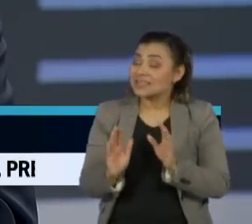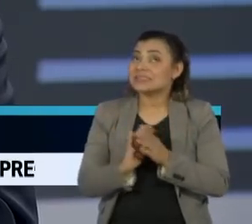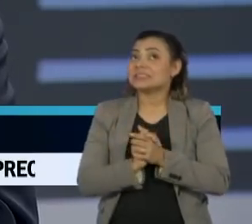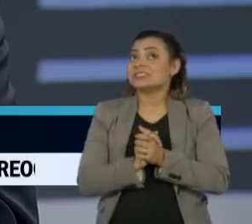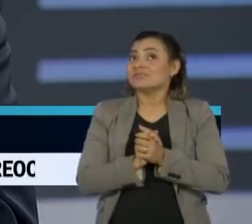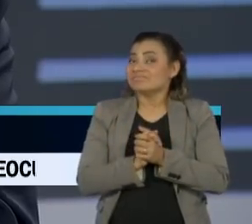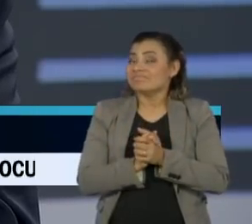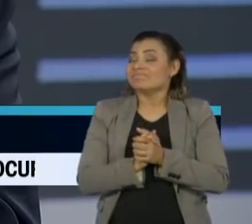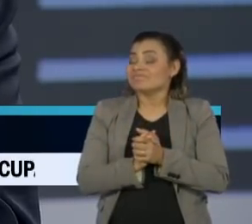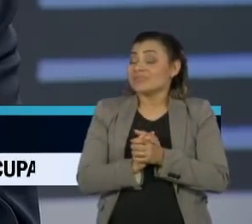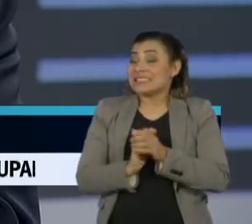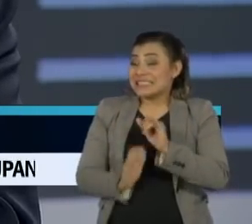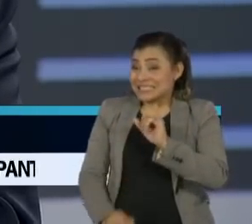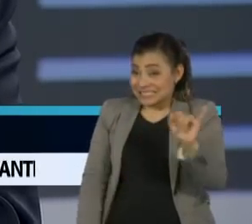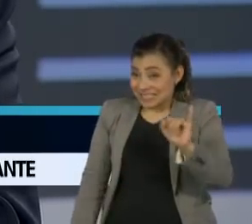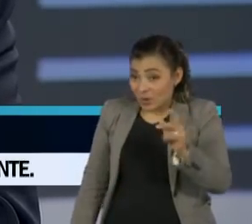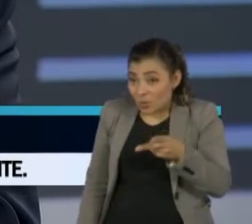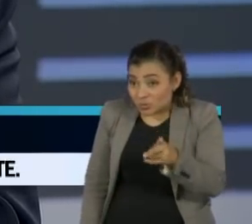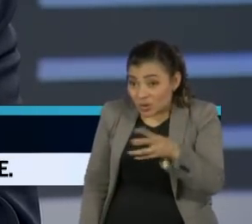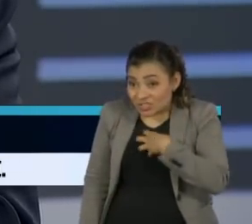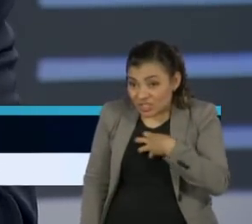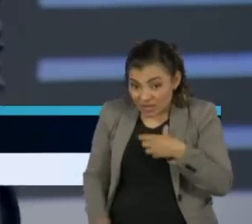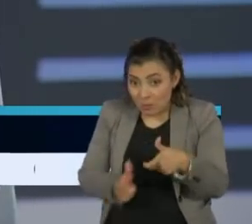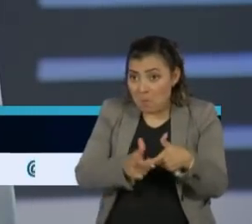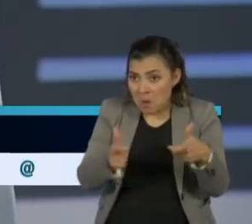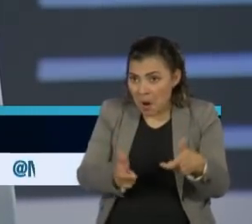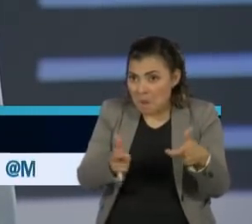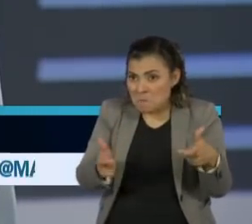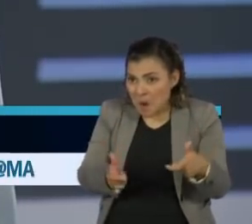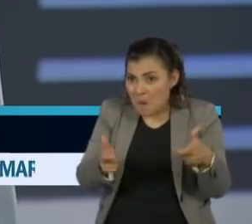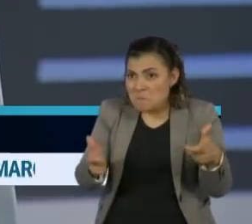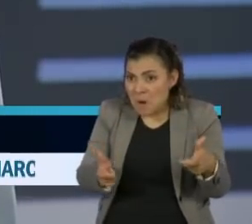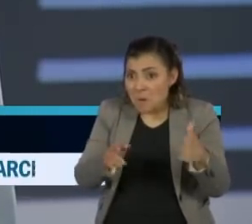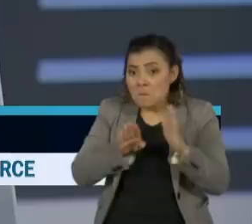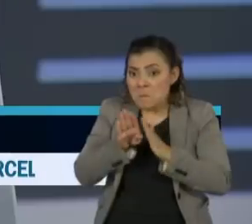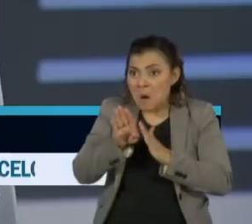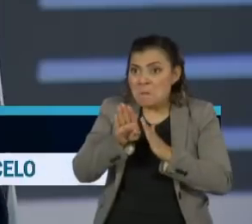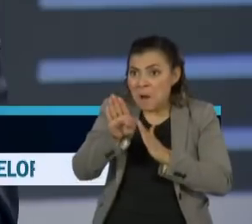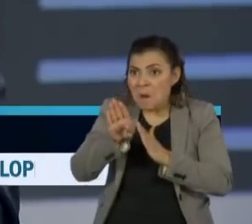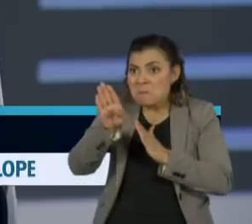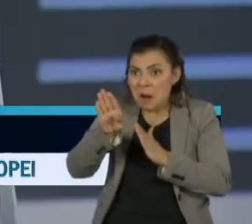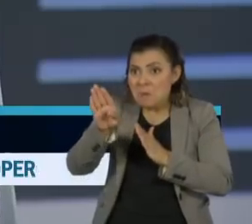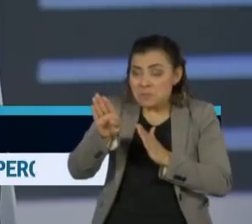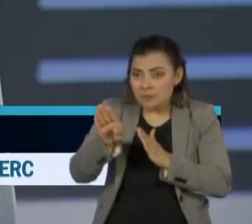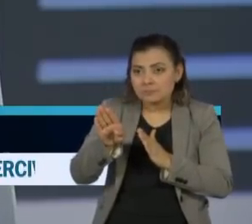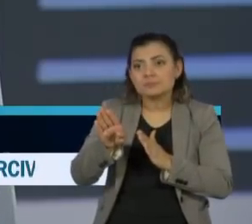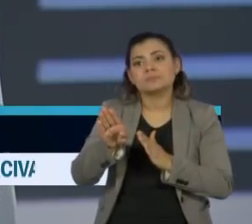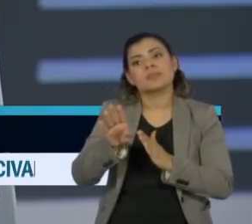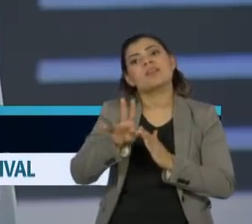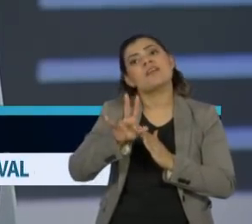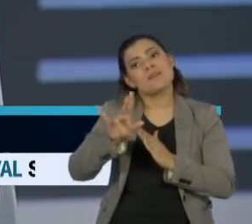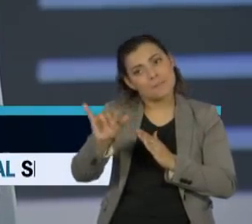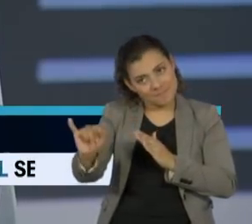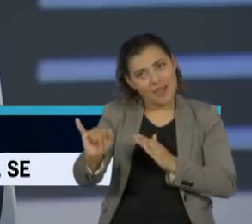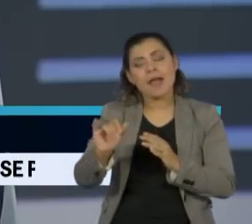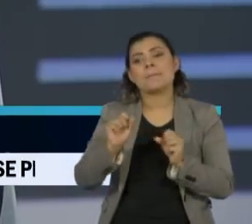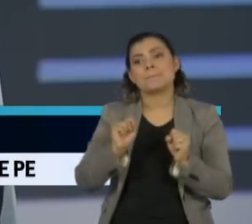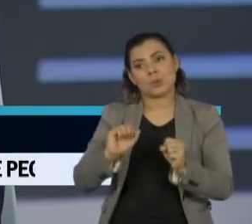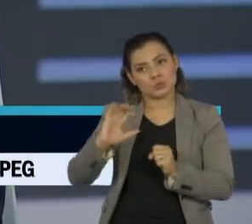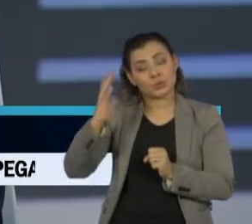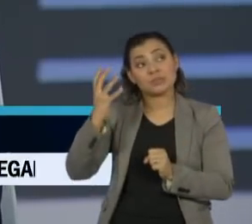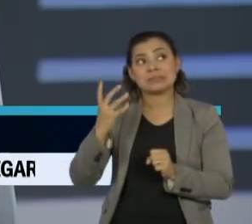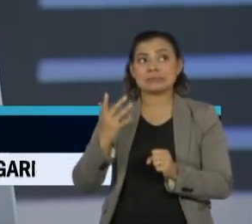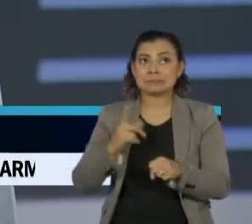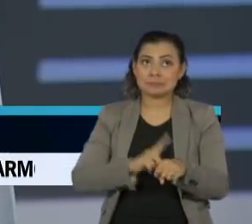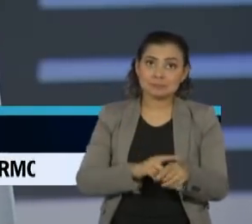Então, se continuar nessa subida, com essa adição de pequenos platôs, é provável que a gente passe em um determinado